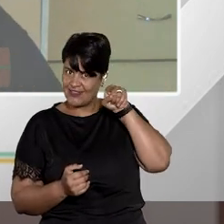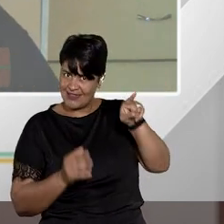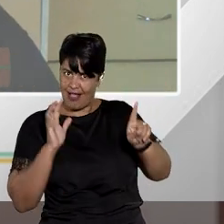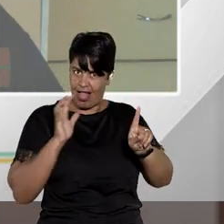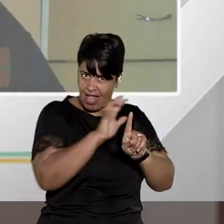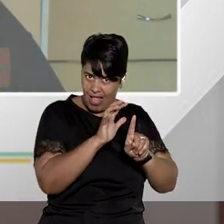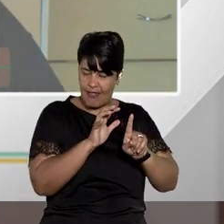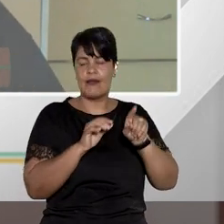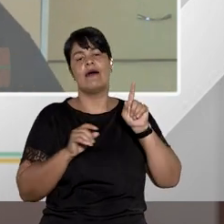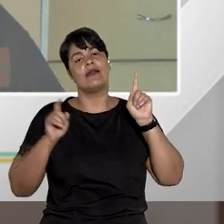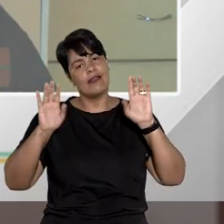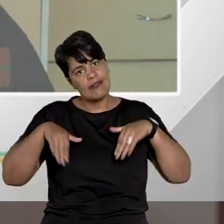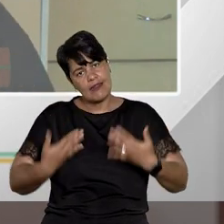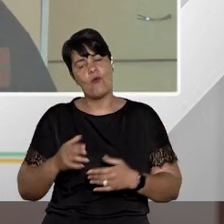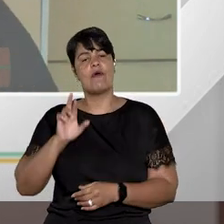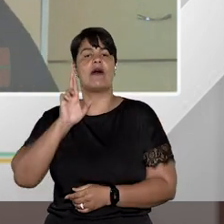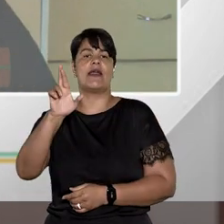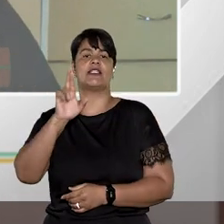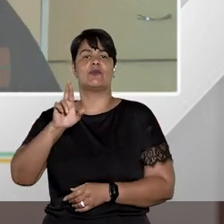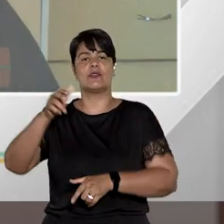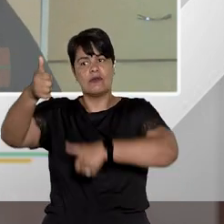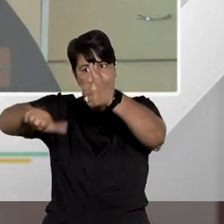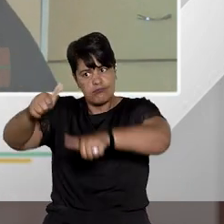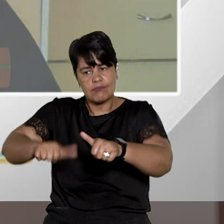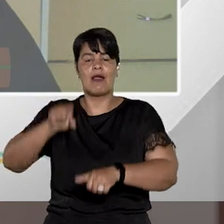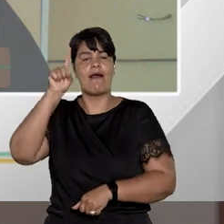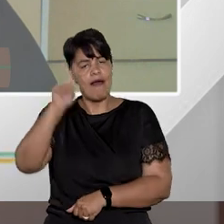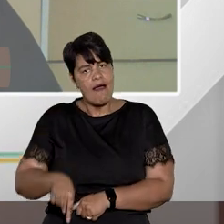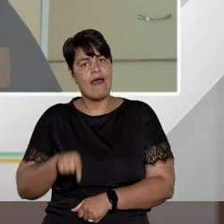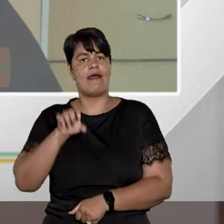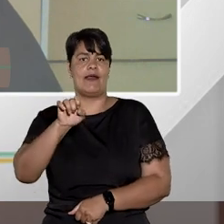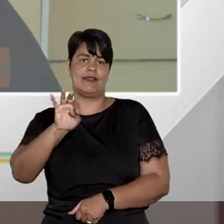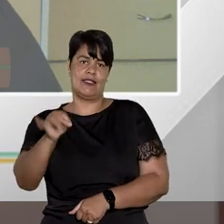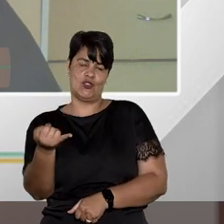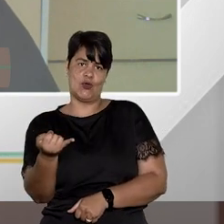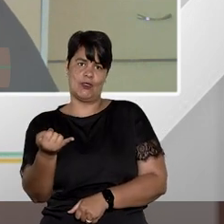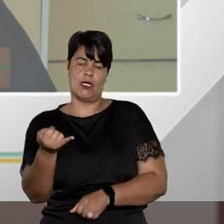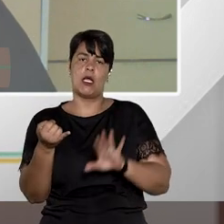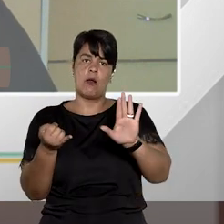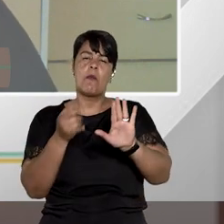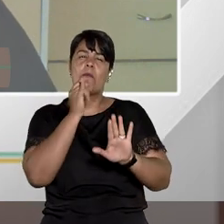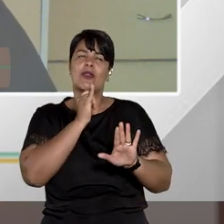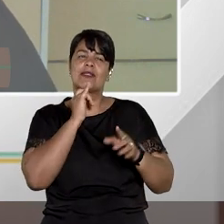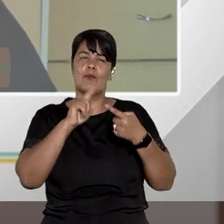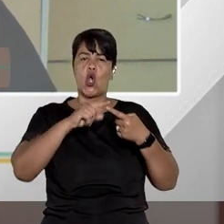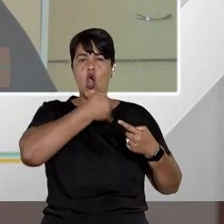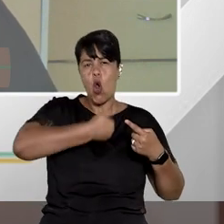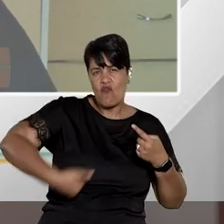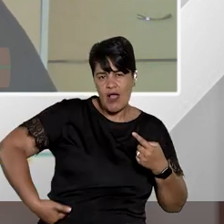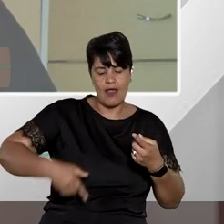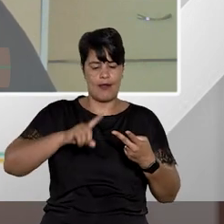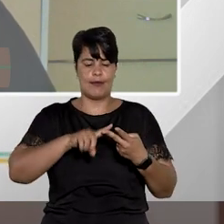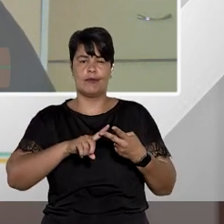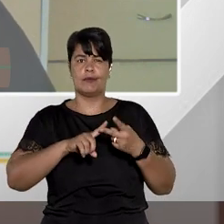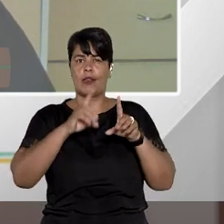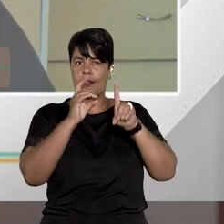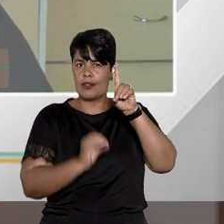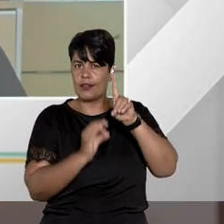para julgar é o STJ. Então, por exemplo, governadores, por exemplo, desembargadores de Tribunal de Justiça.